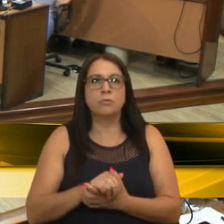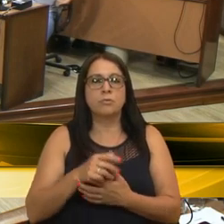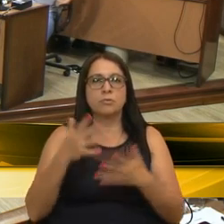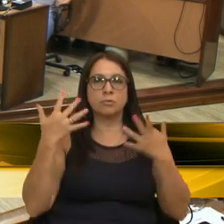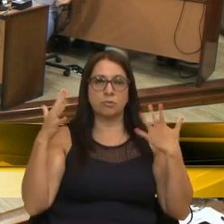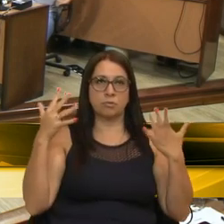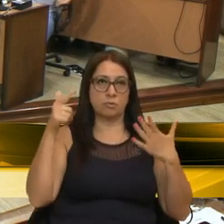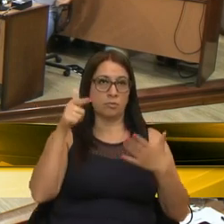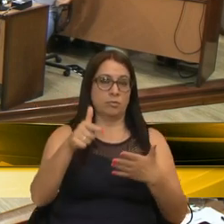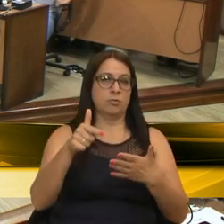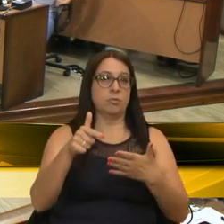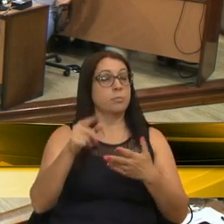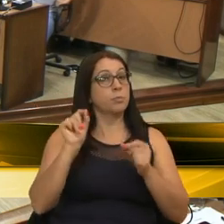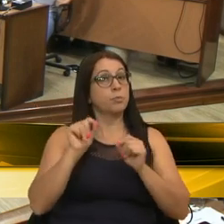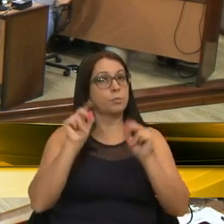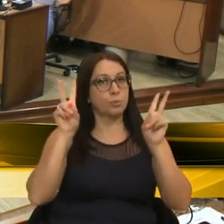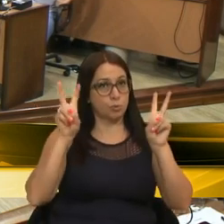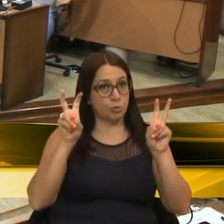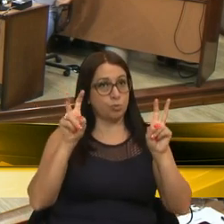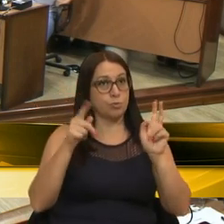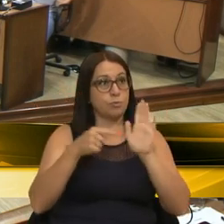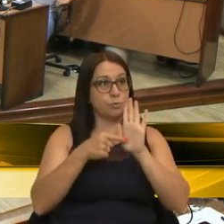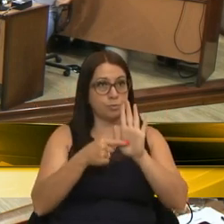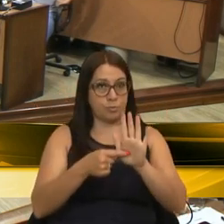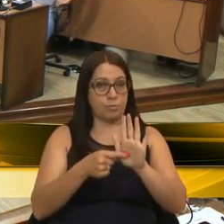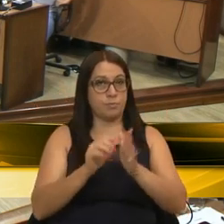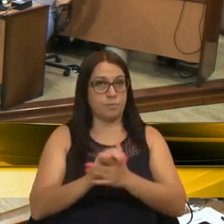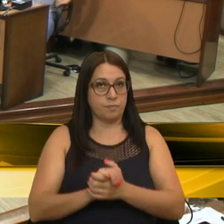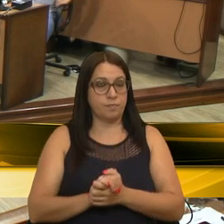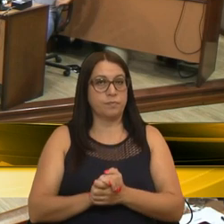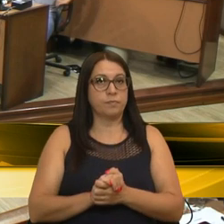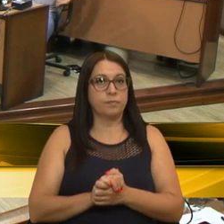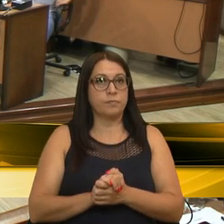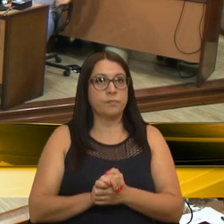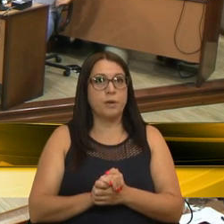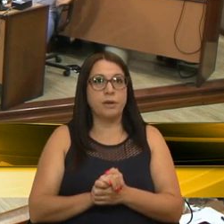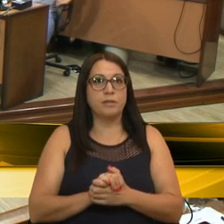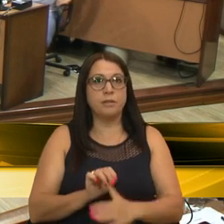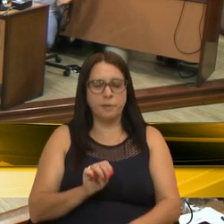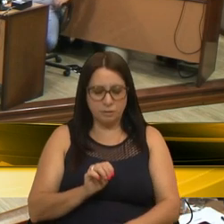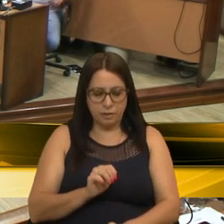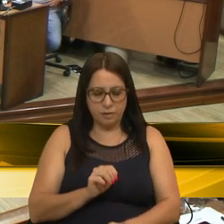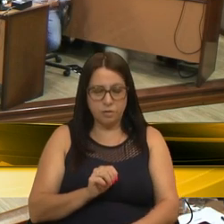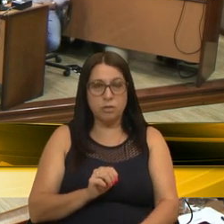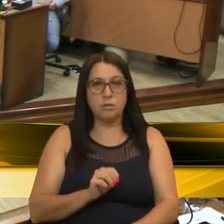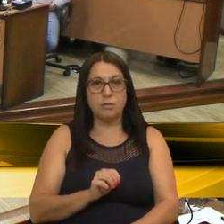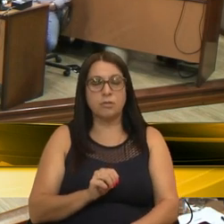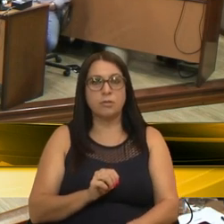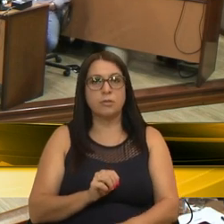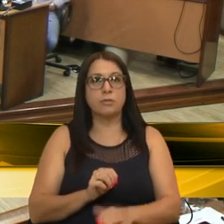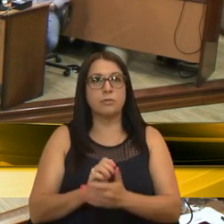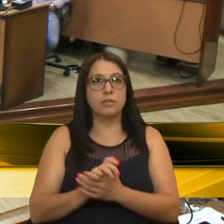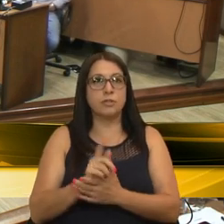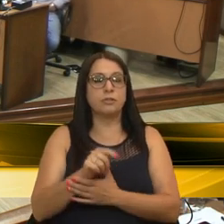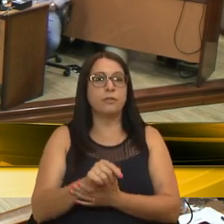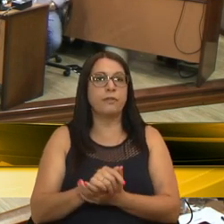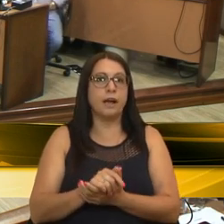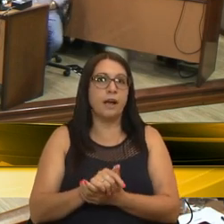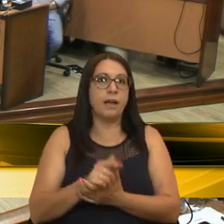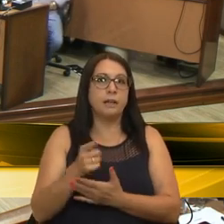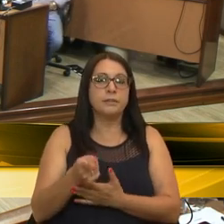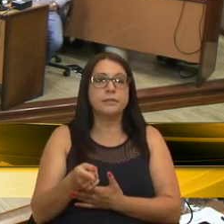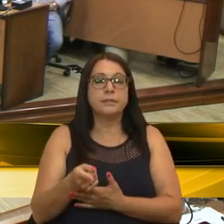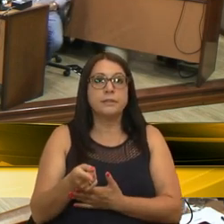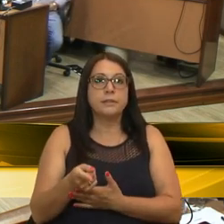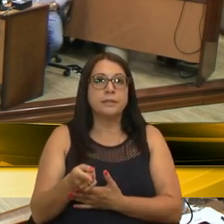parabéns pelo assunto que a Vossa Excelência traz, porque é muito bom colocar isto hoje,